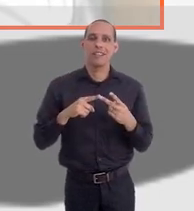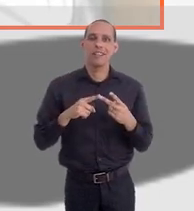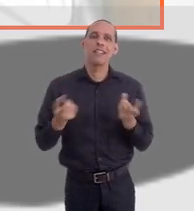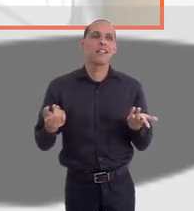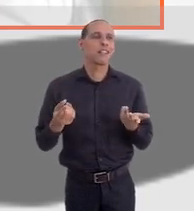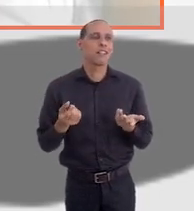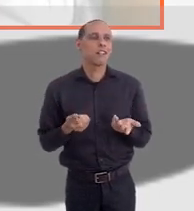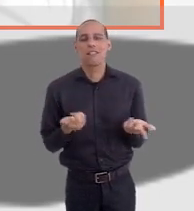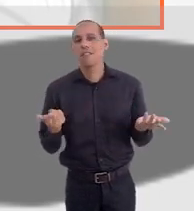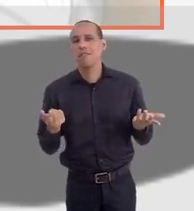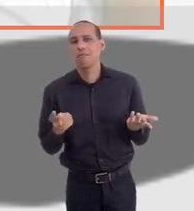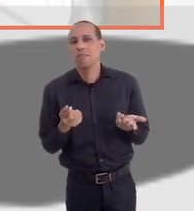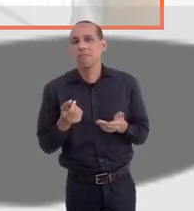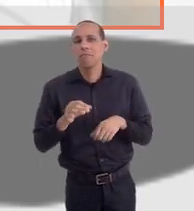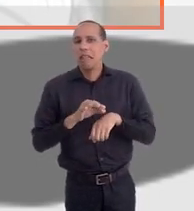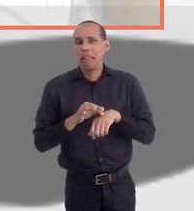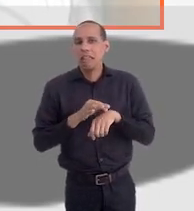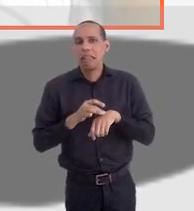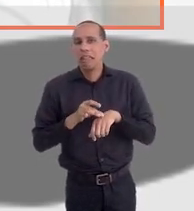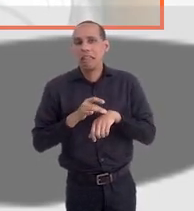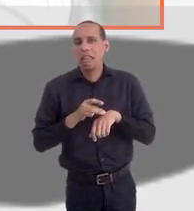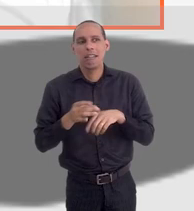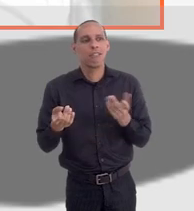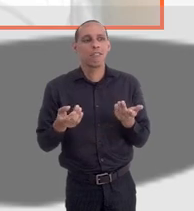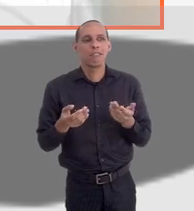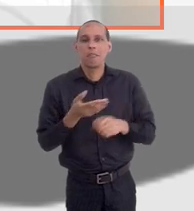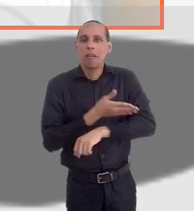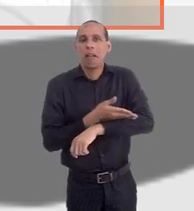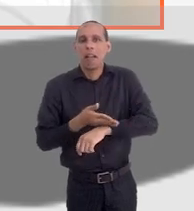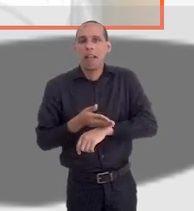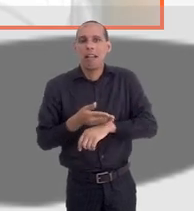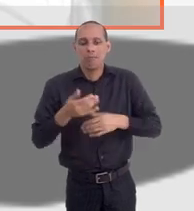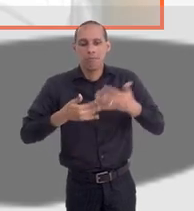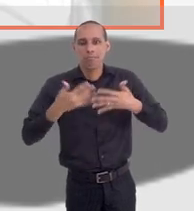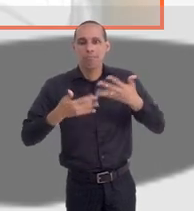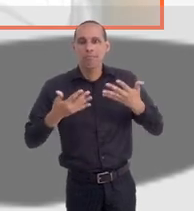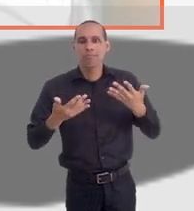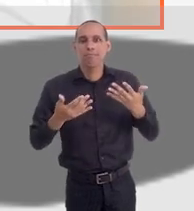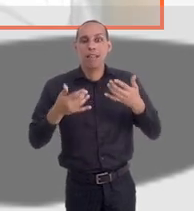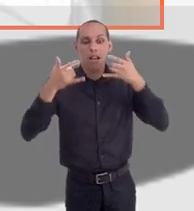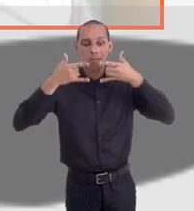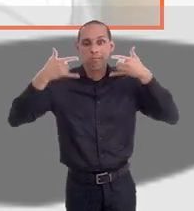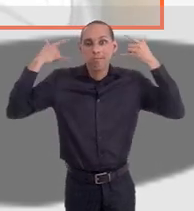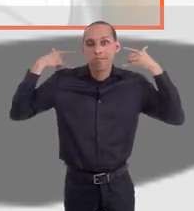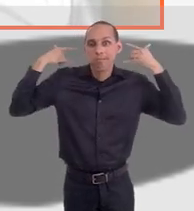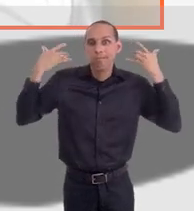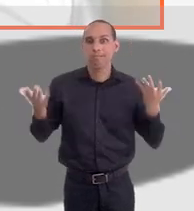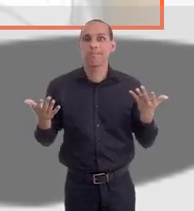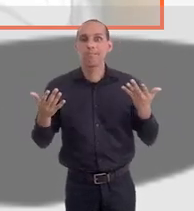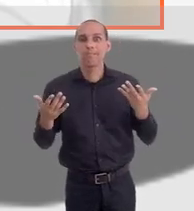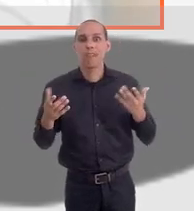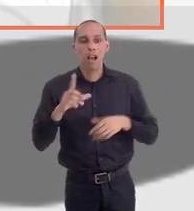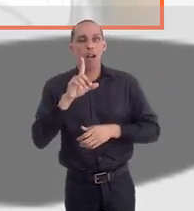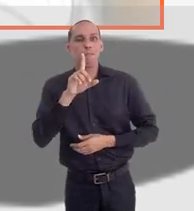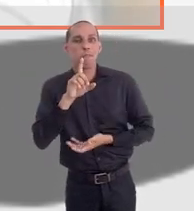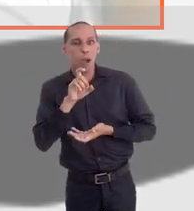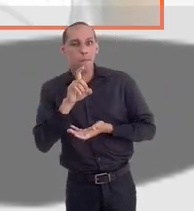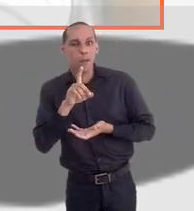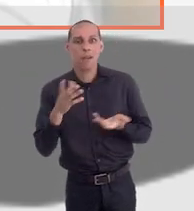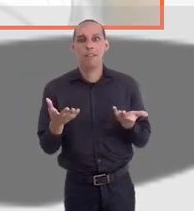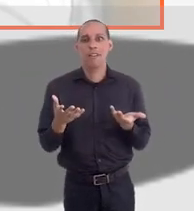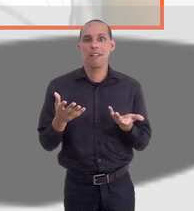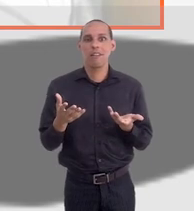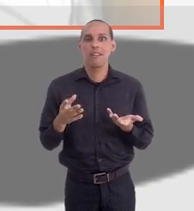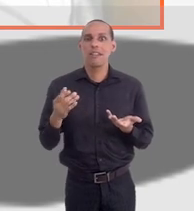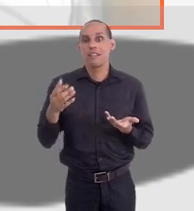espirográfica preta, branca, transparente, o vasilhame, como você falou, alimento, álcool em gel, máscara, que nesse momento a gente não pode esquecer,